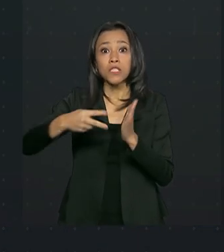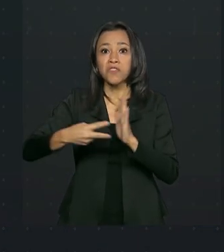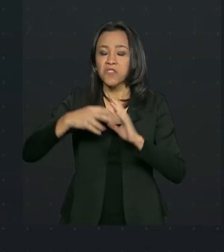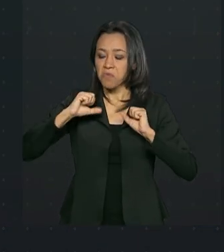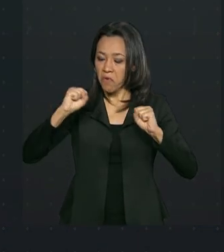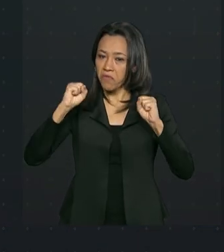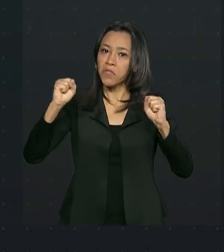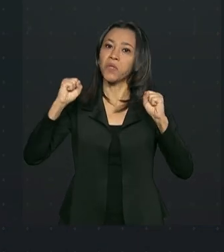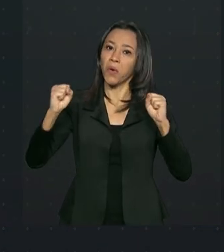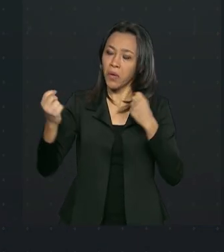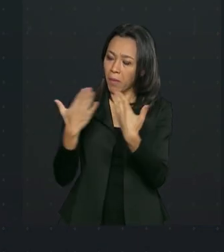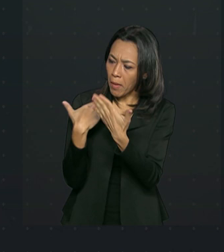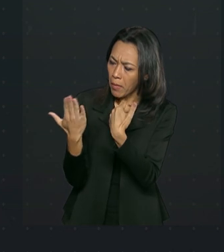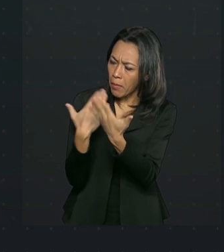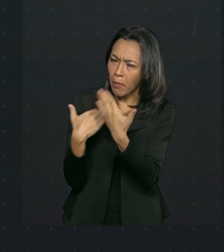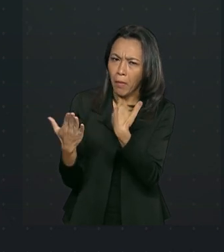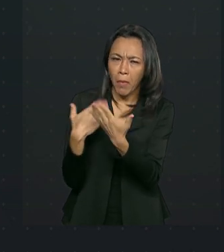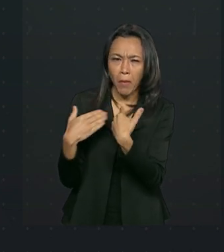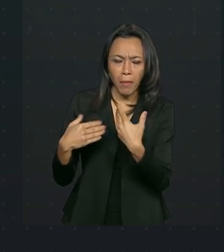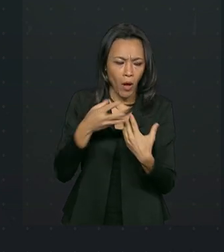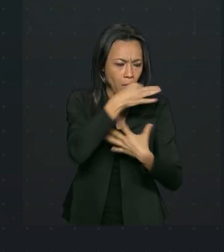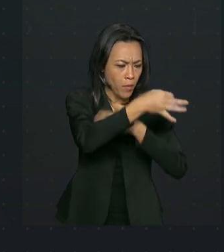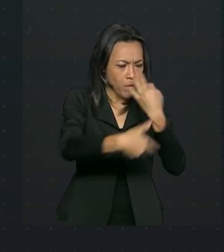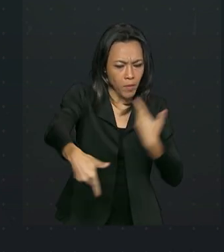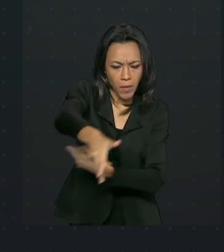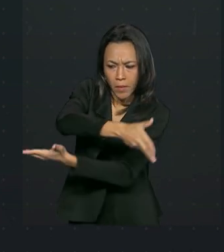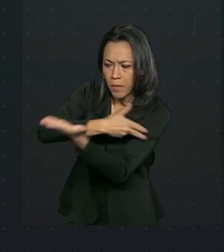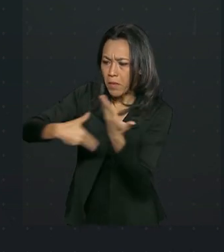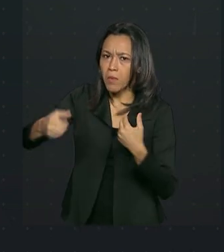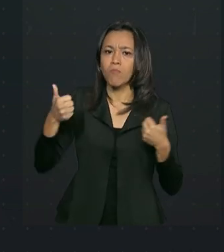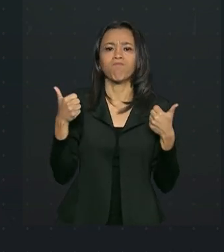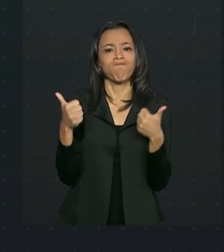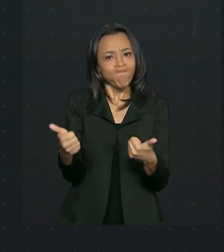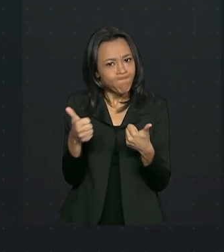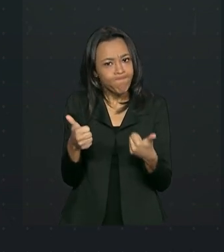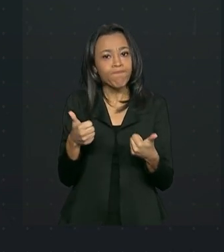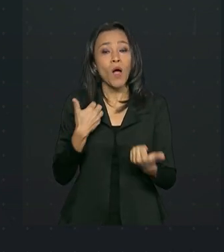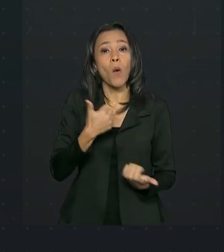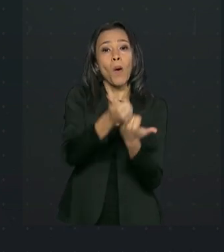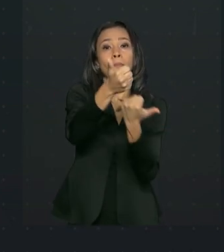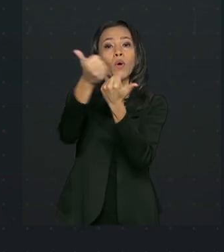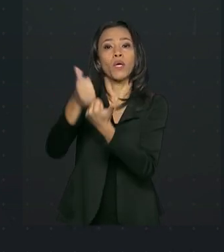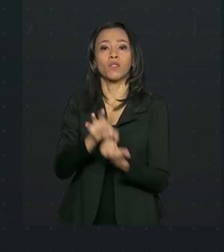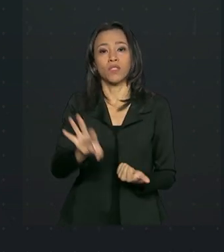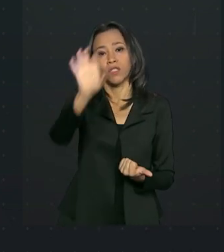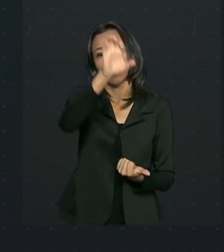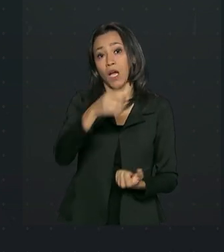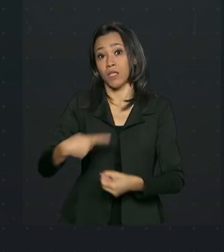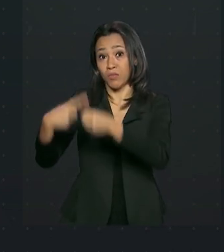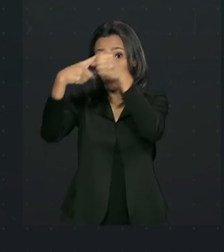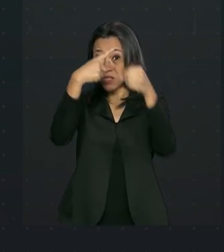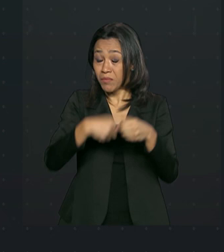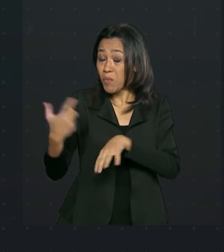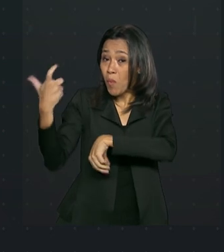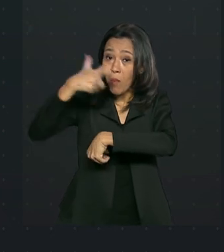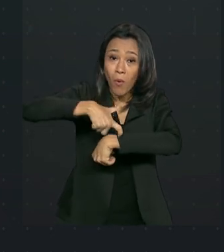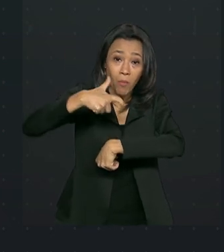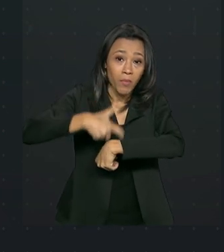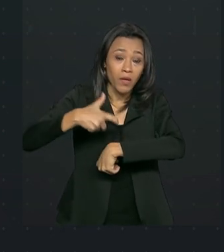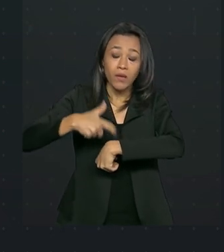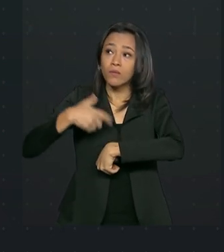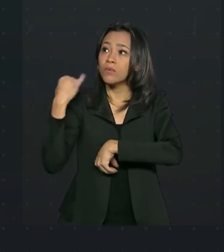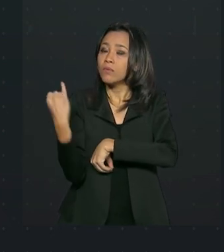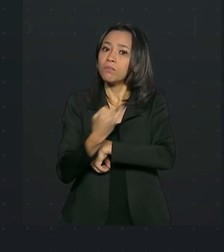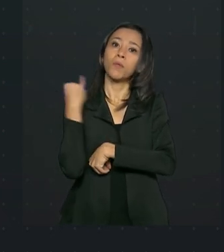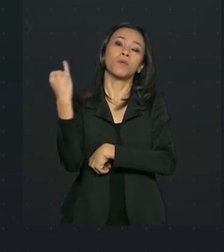vitória do diálogo e da construção coletiva. O apoio aos estados e municípios chega em um momento crucial de paralisação